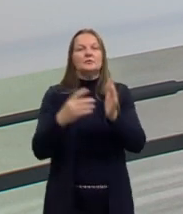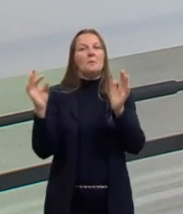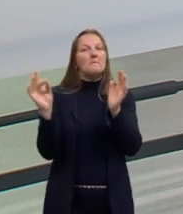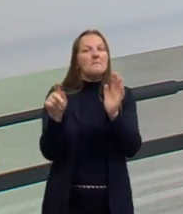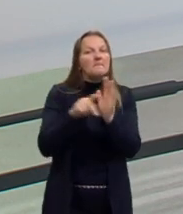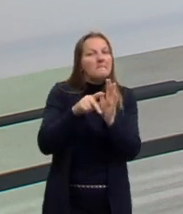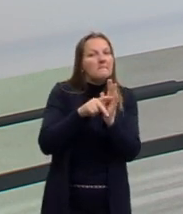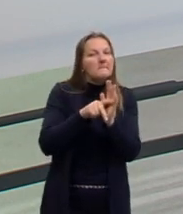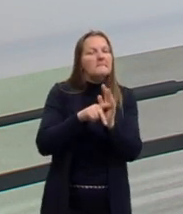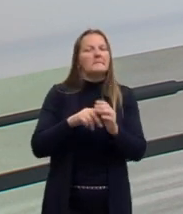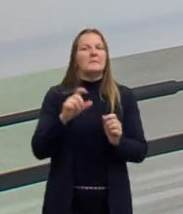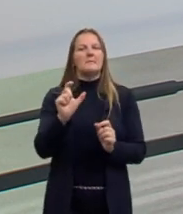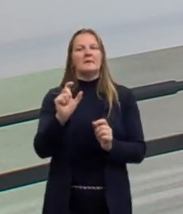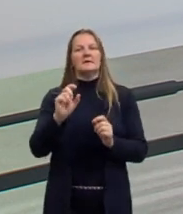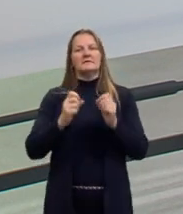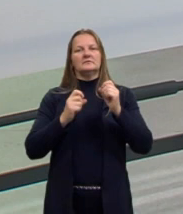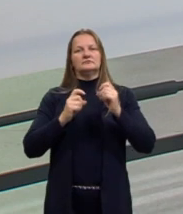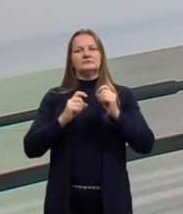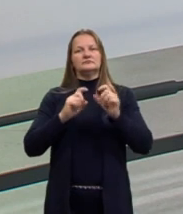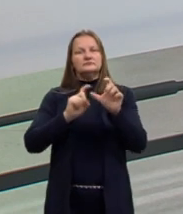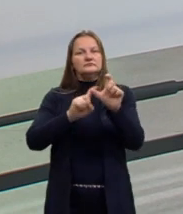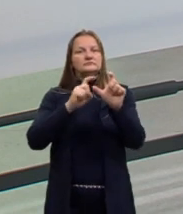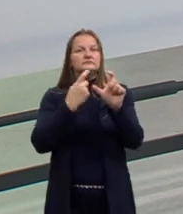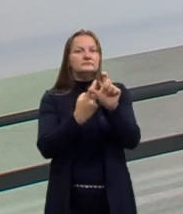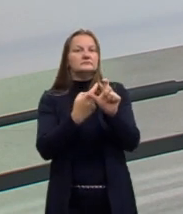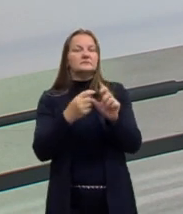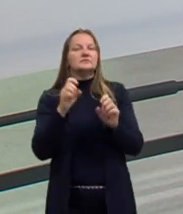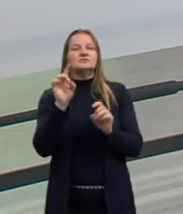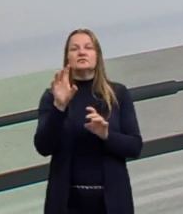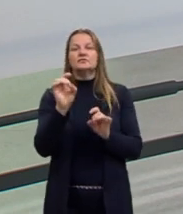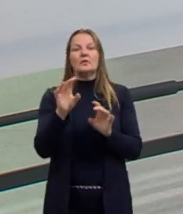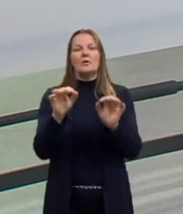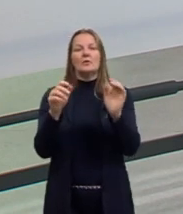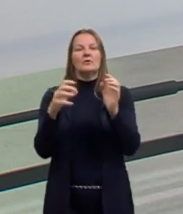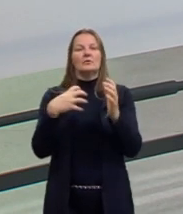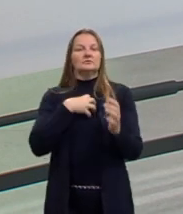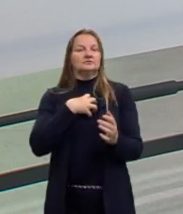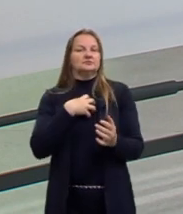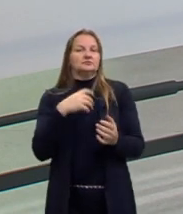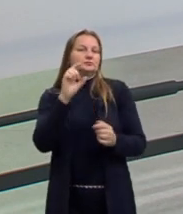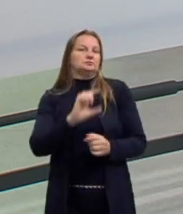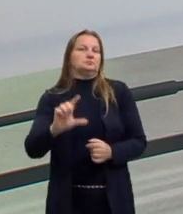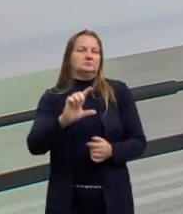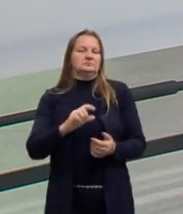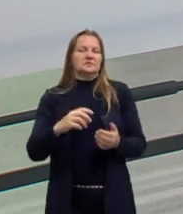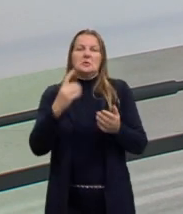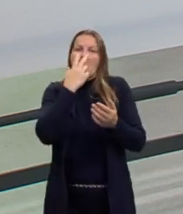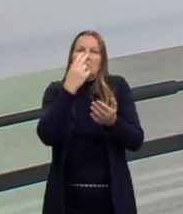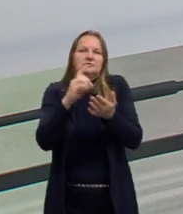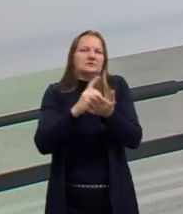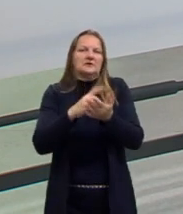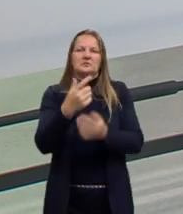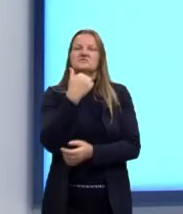palavra, o significado da expressão, e não apenas ali o sentido literal do nosso dicionário.